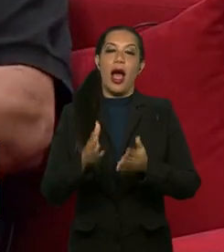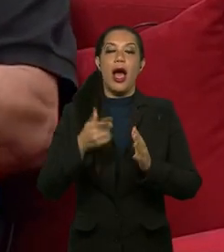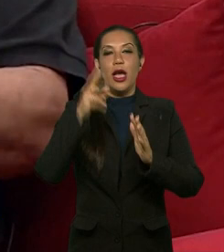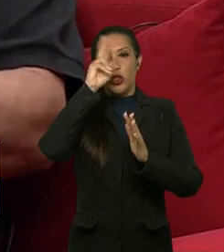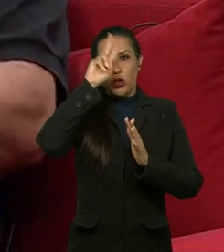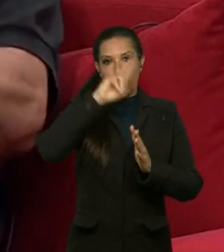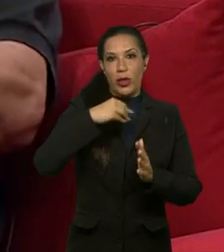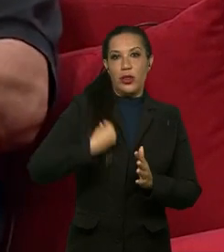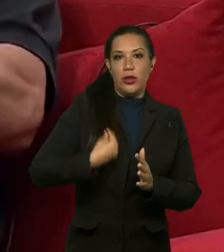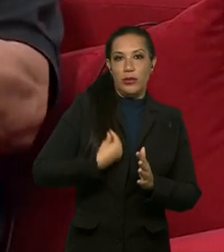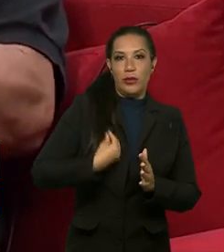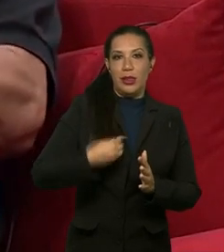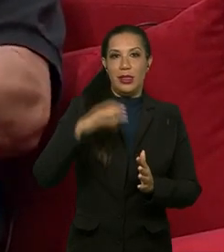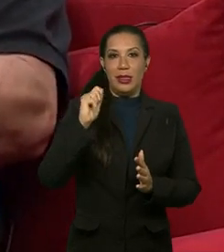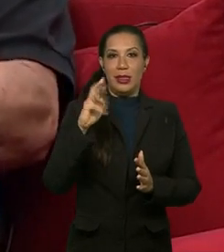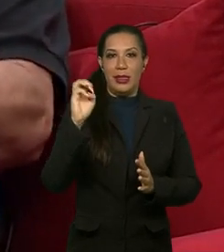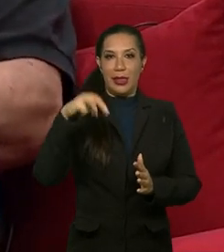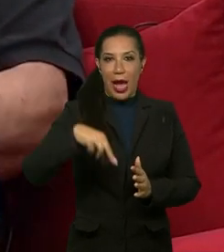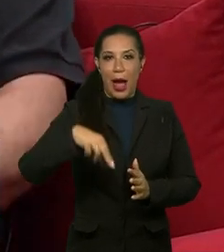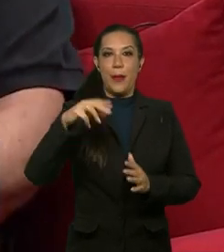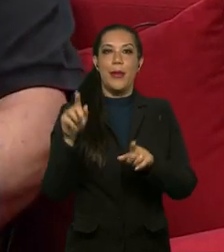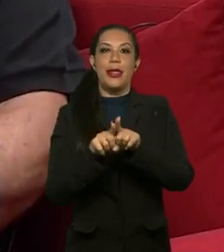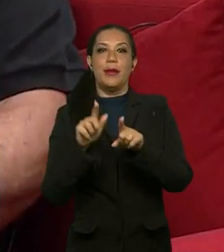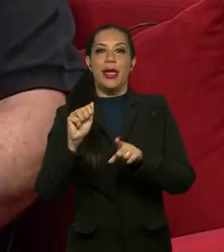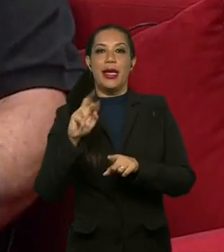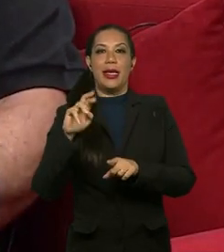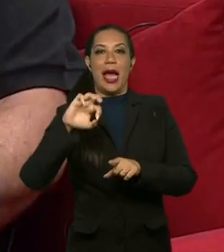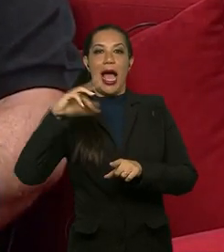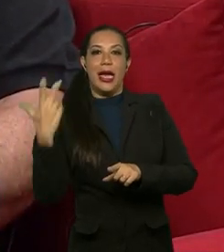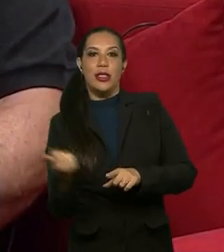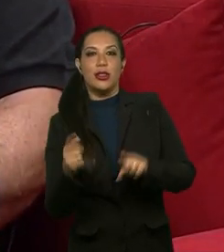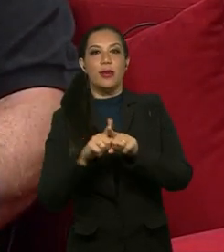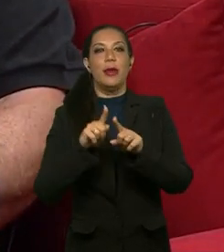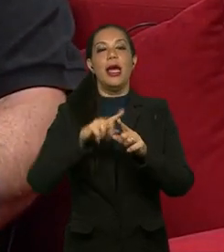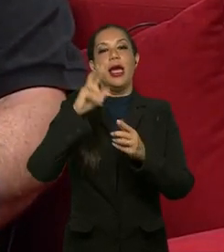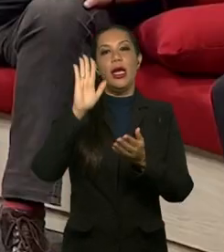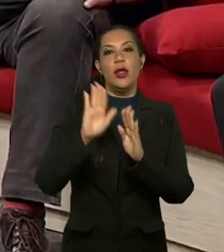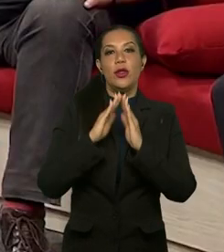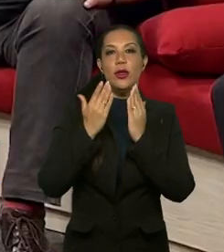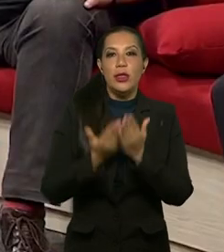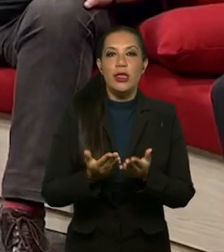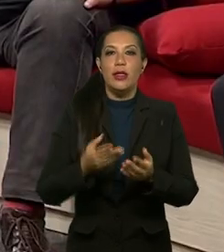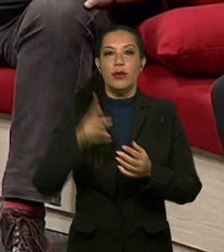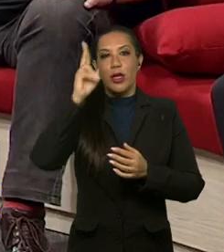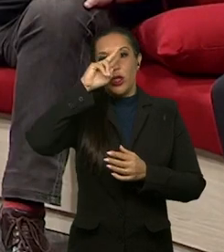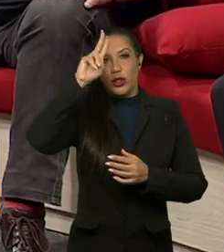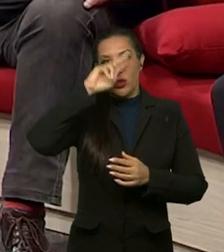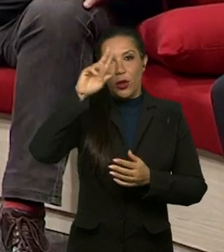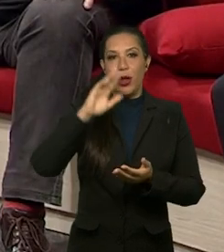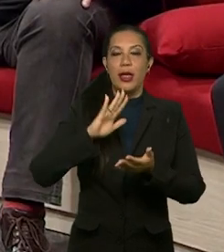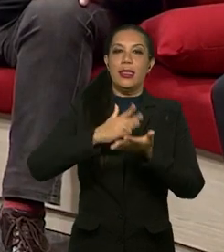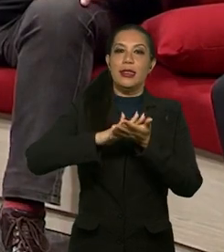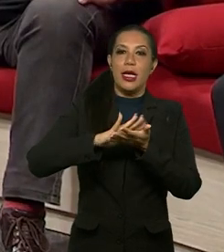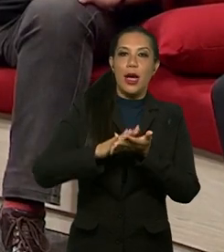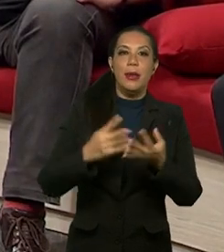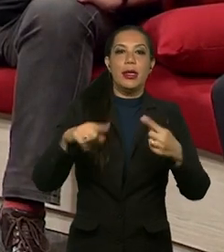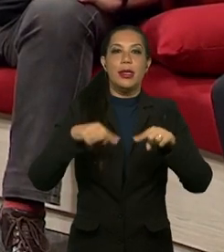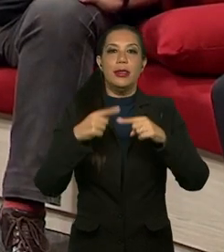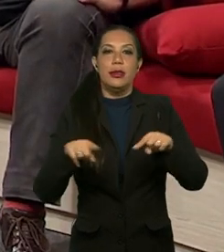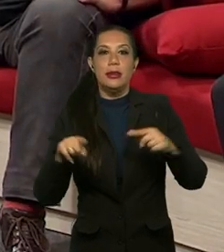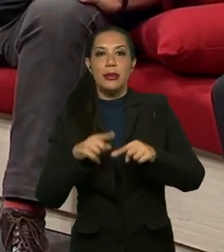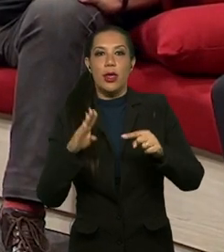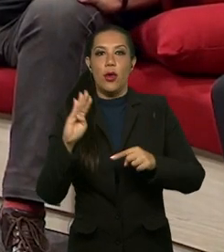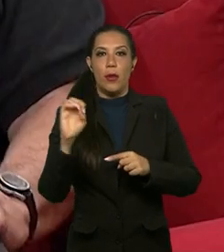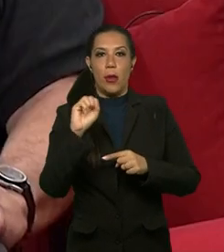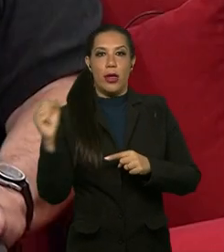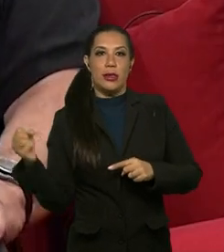Miranda e Garrincha, além de livros de reconstituição histórica sobre o samba-canção, a Bossa Nova, o bairro Ipanema e o